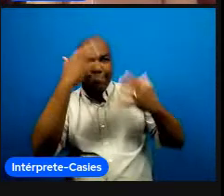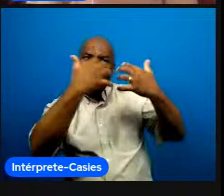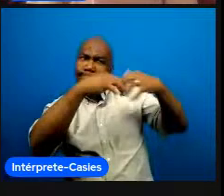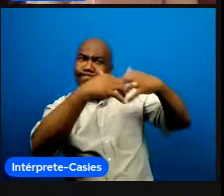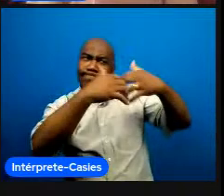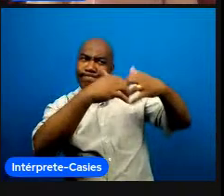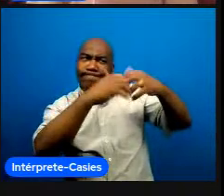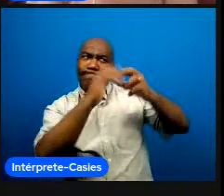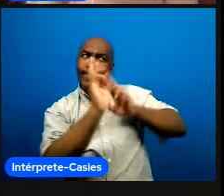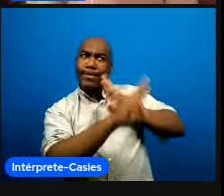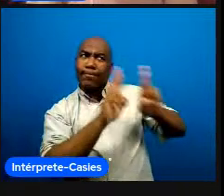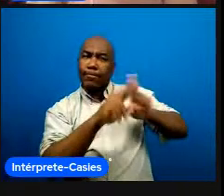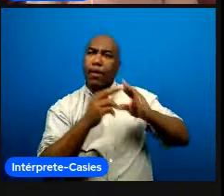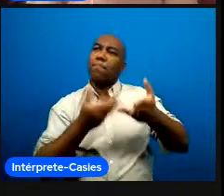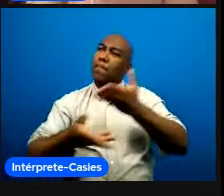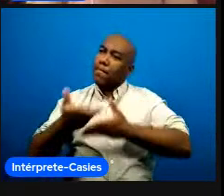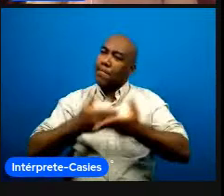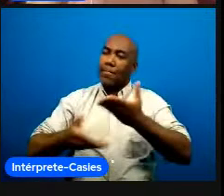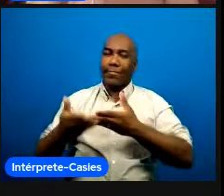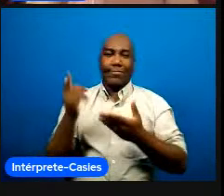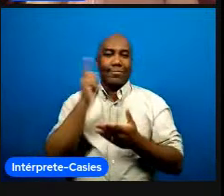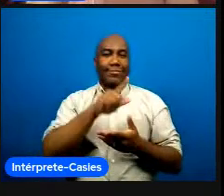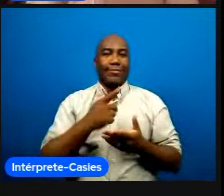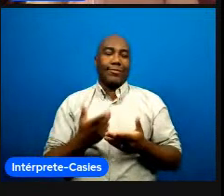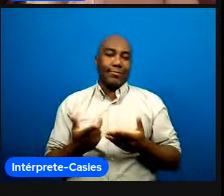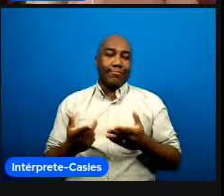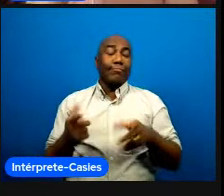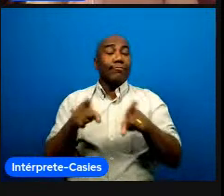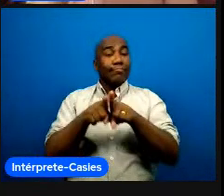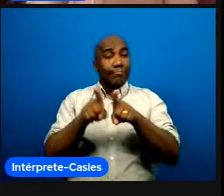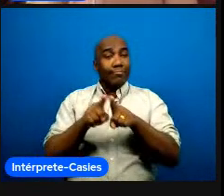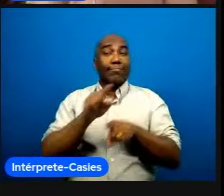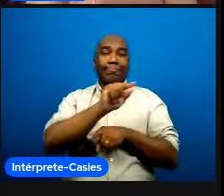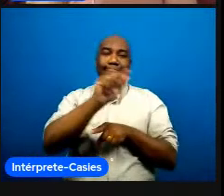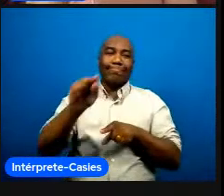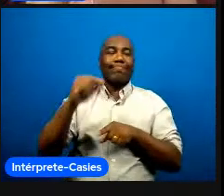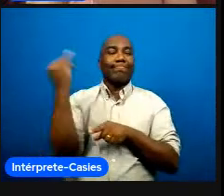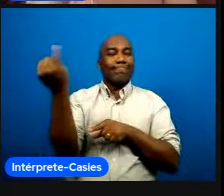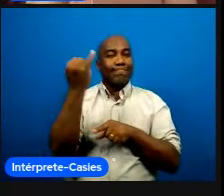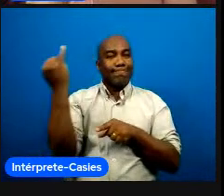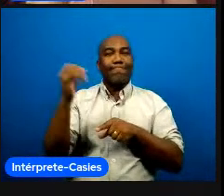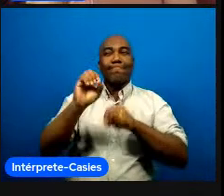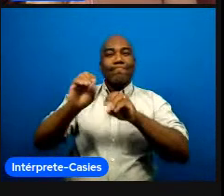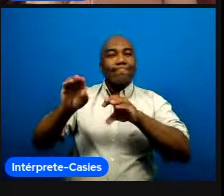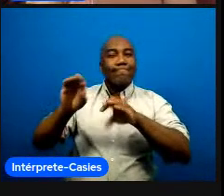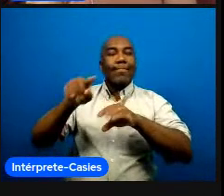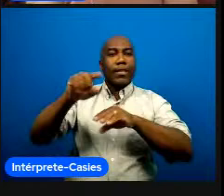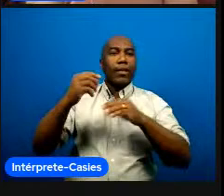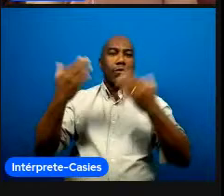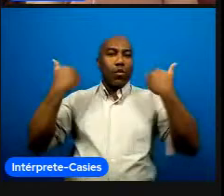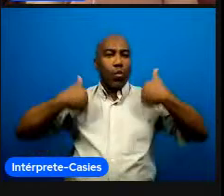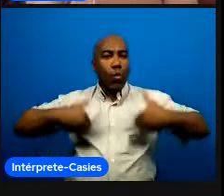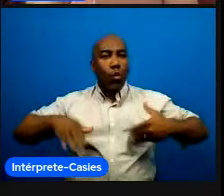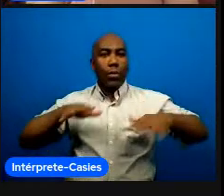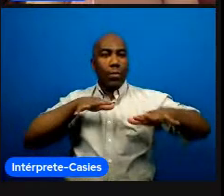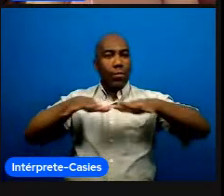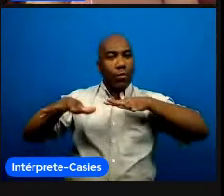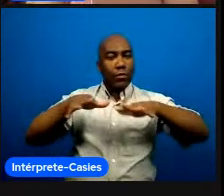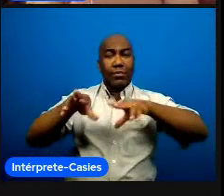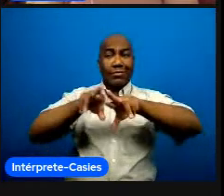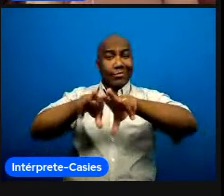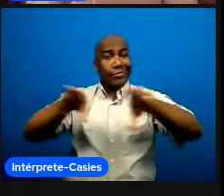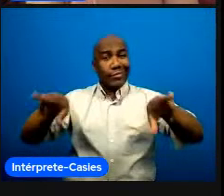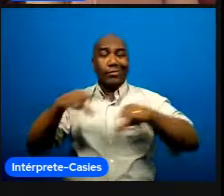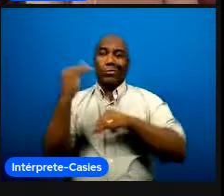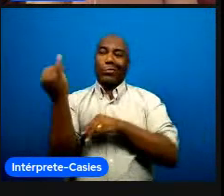passinho para além de acervo motor aumentar a competência motora mas para que? para resolver os problemas da vida e um dos